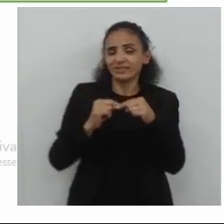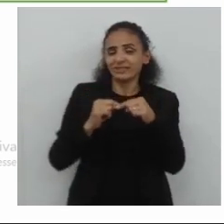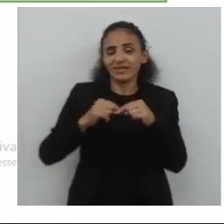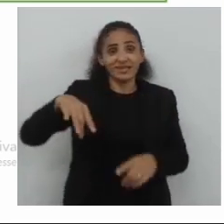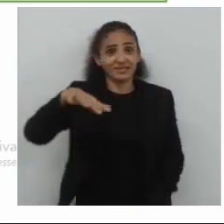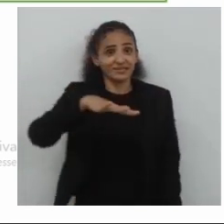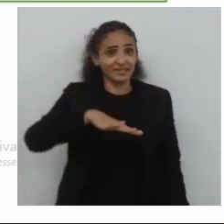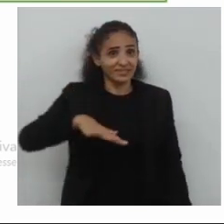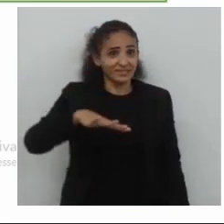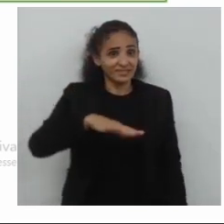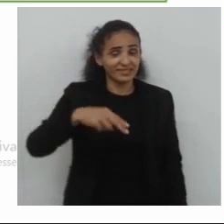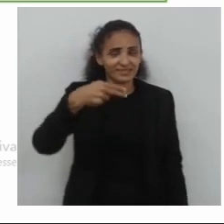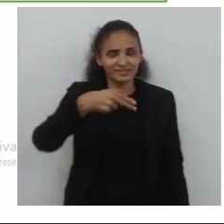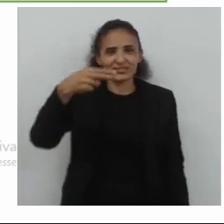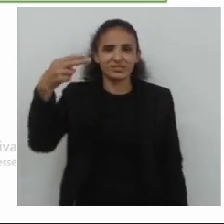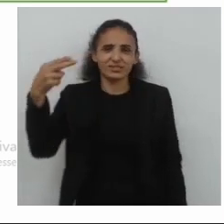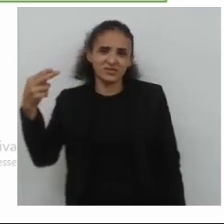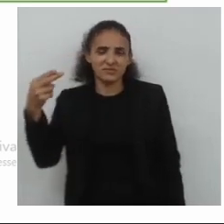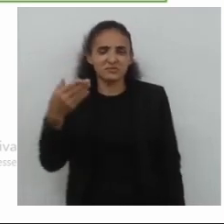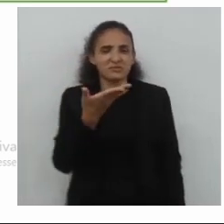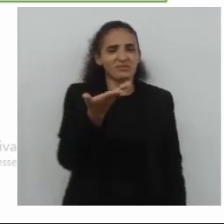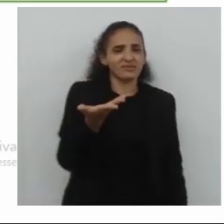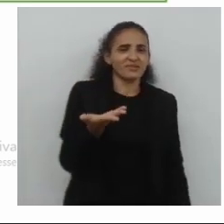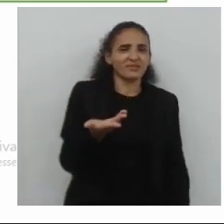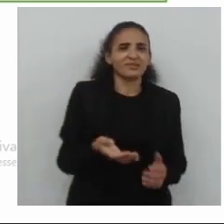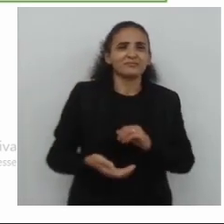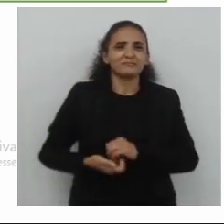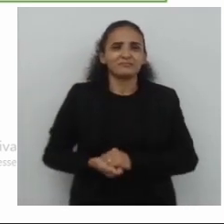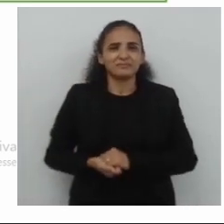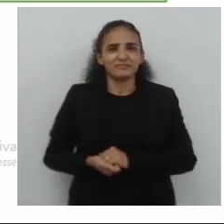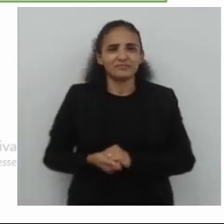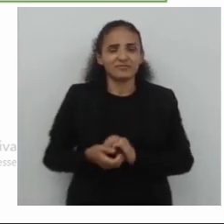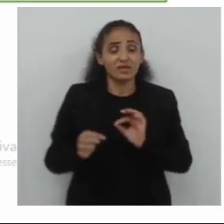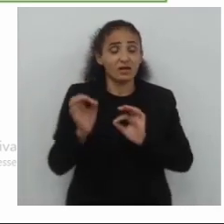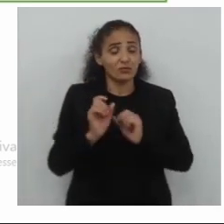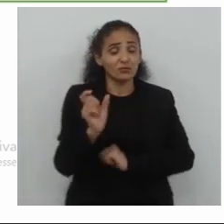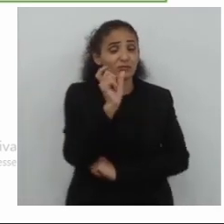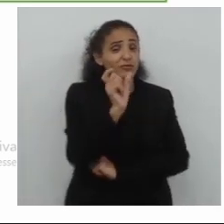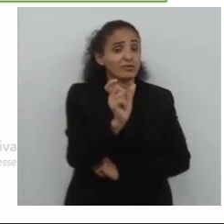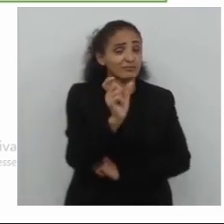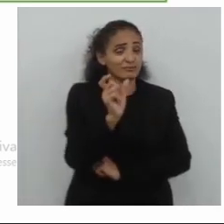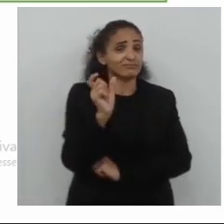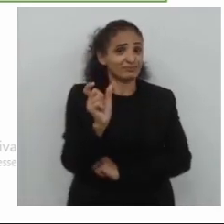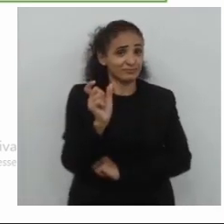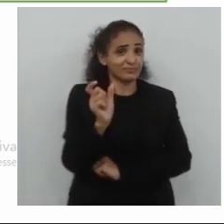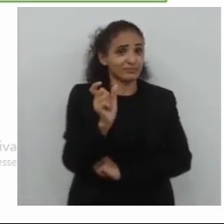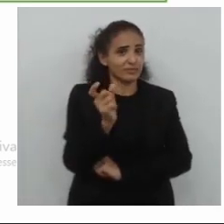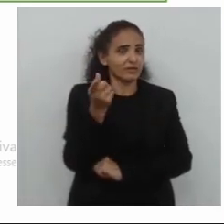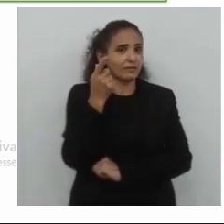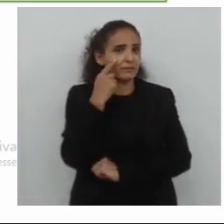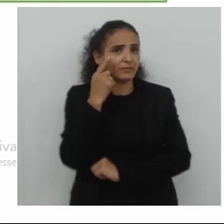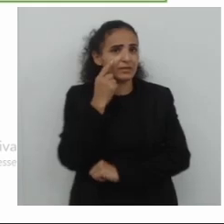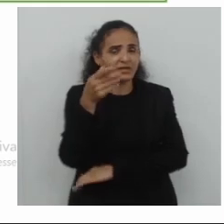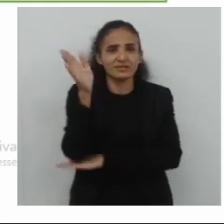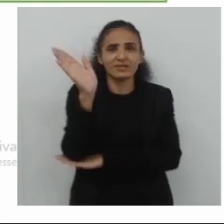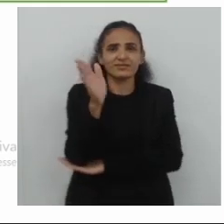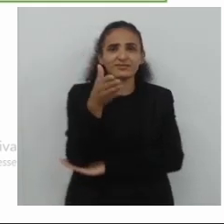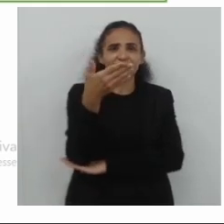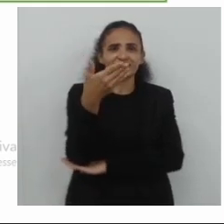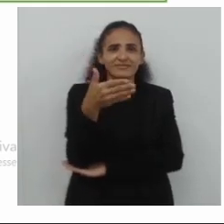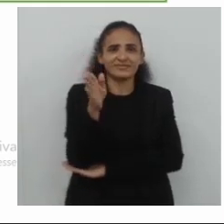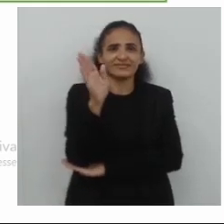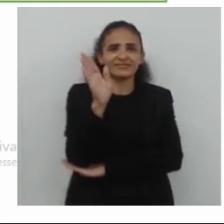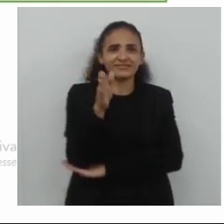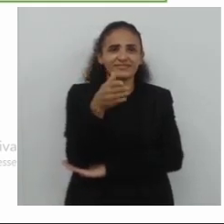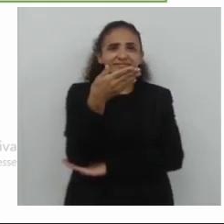Nordeste, com padre, com madro, aqui vamos encontrar, justamente, a própria questão, olha as bandeirinhas